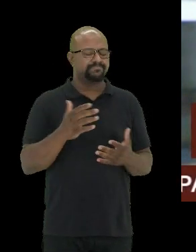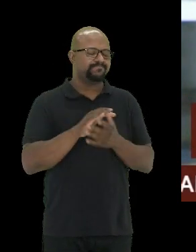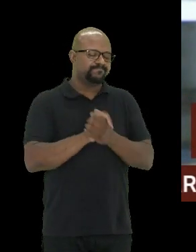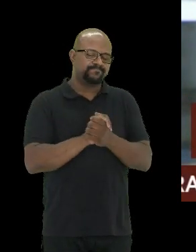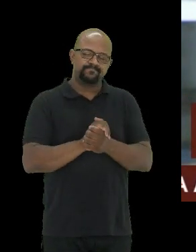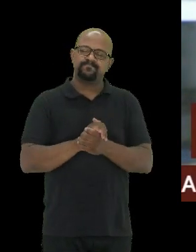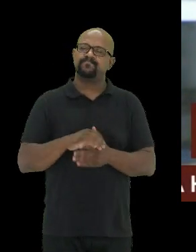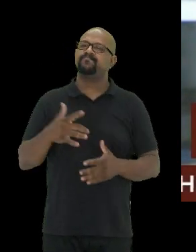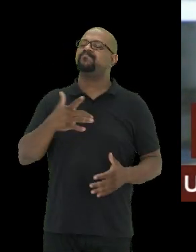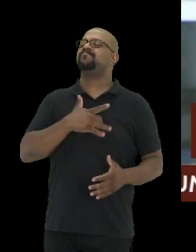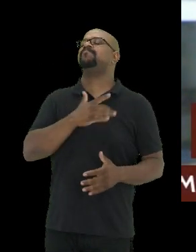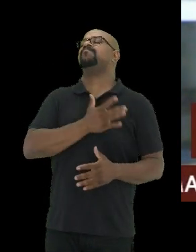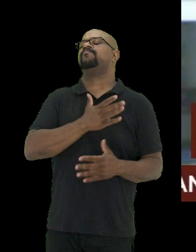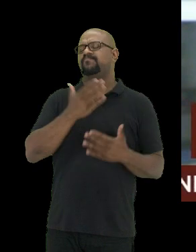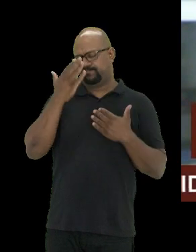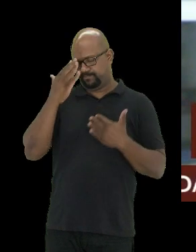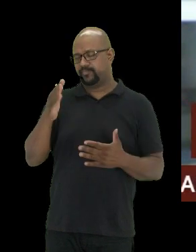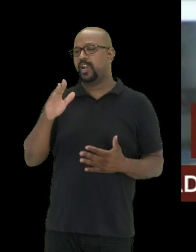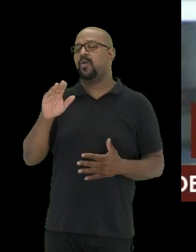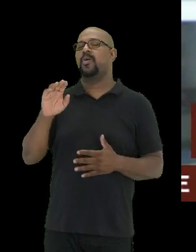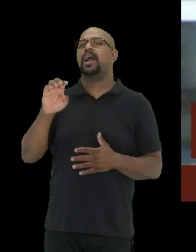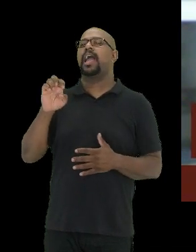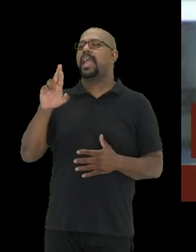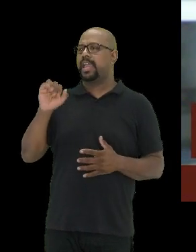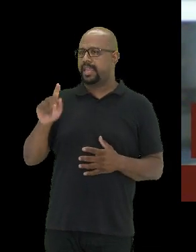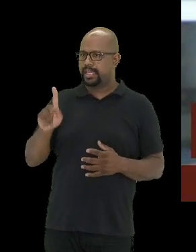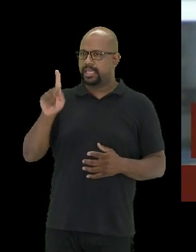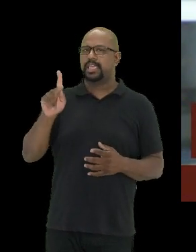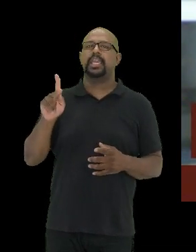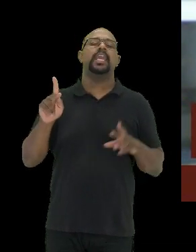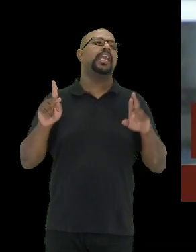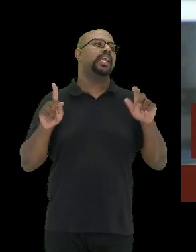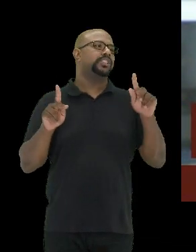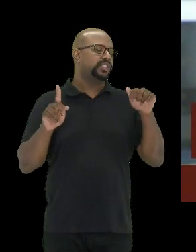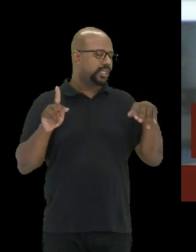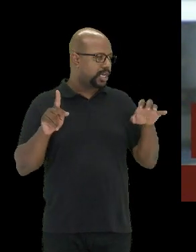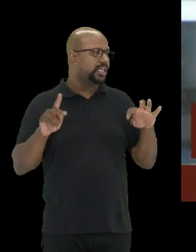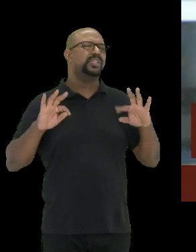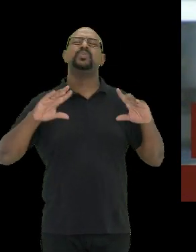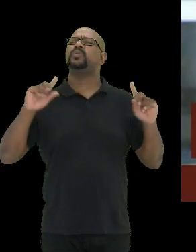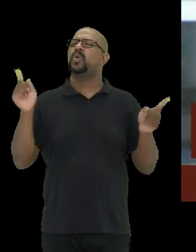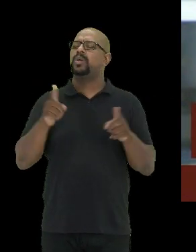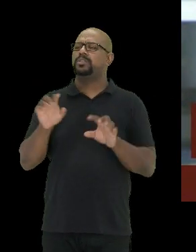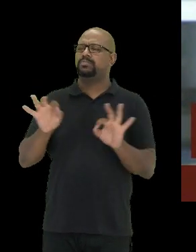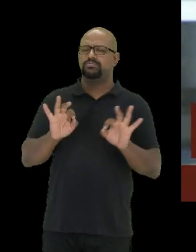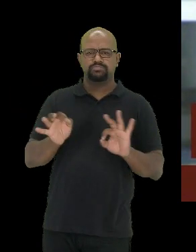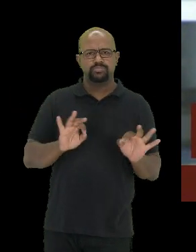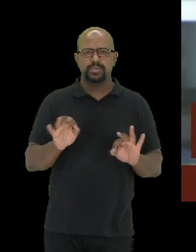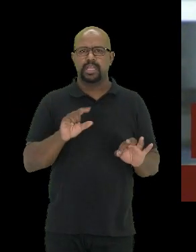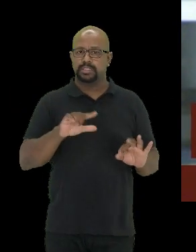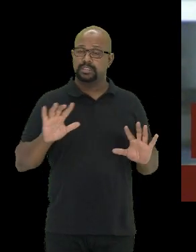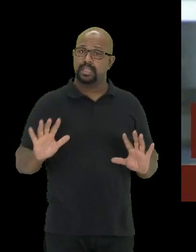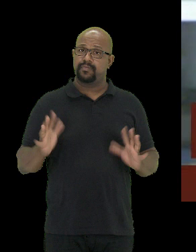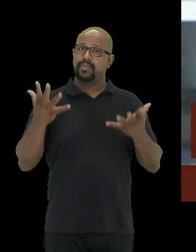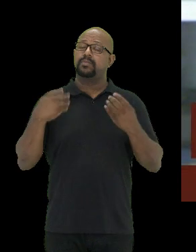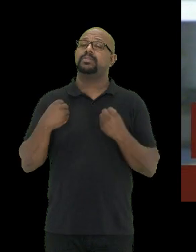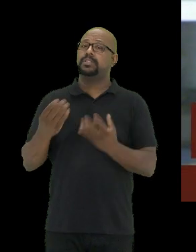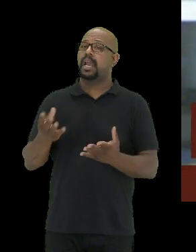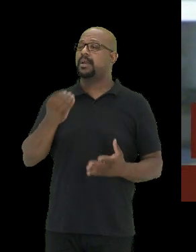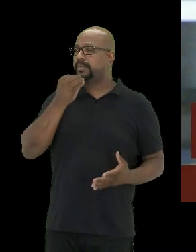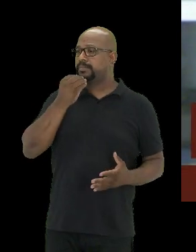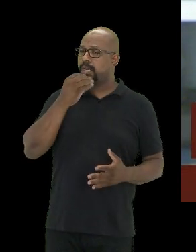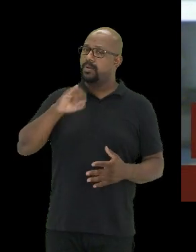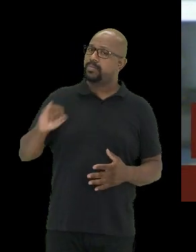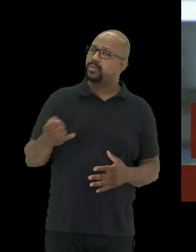imensa minha gratidão ao Érico e a Regiane e a todos que organizaram esse evento e da possibilidade, a